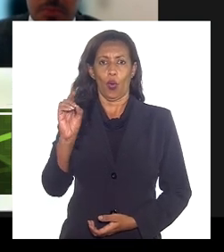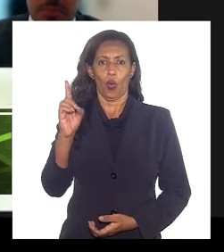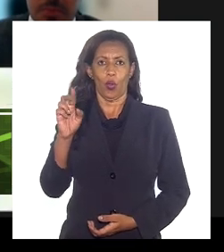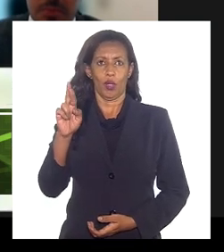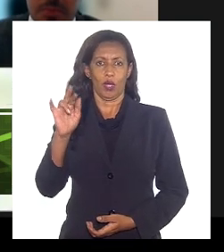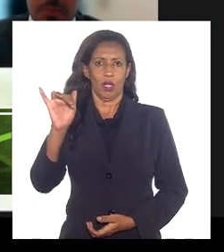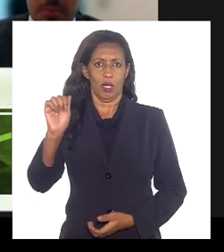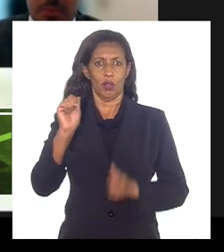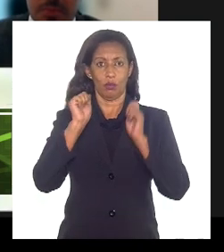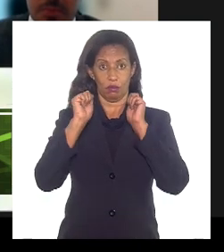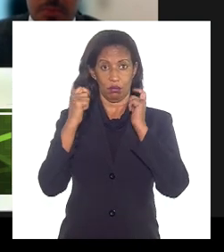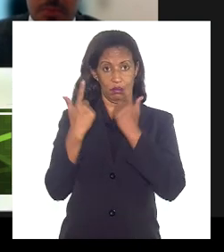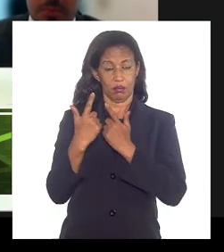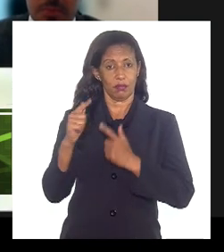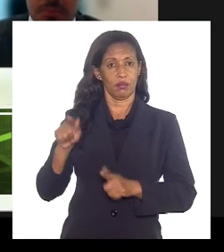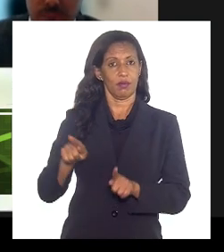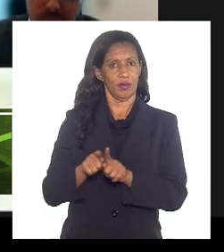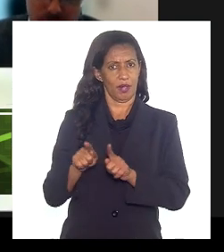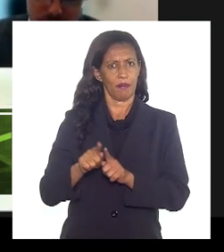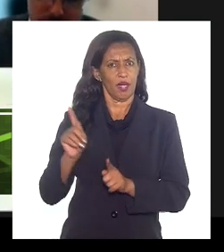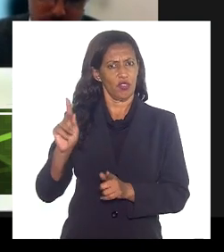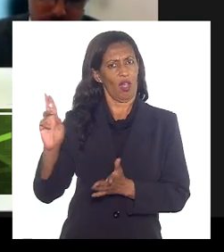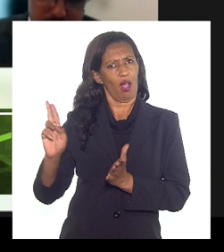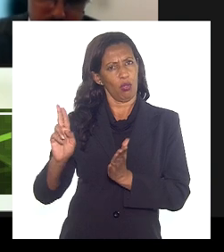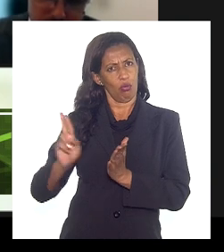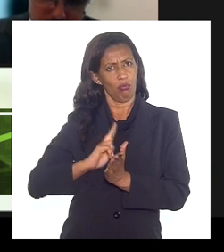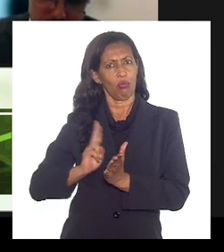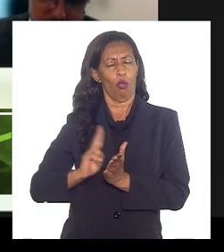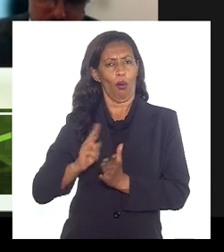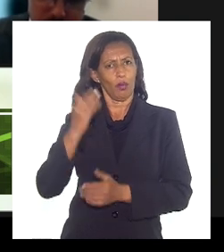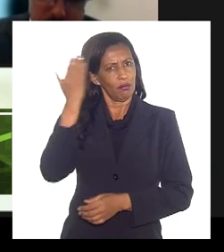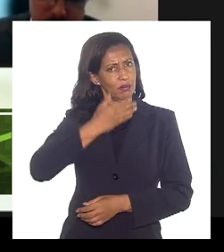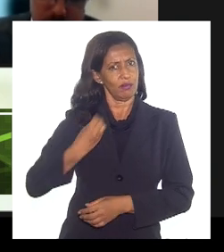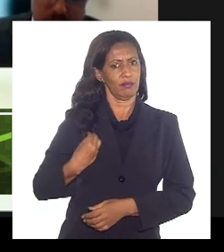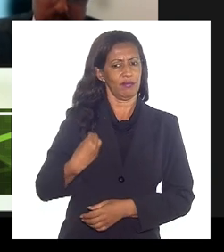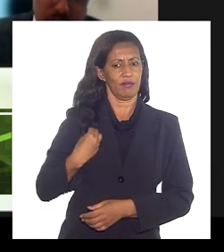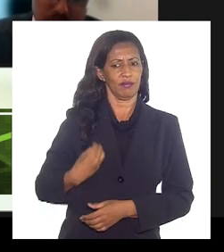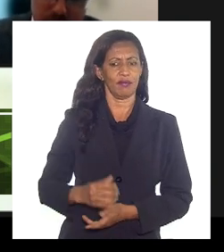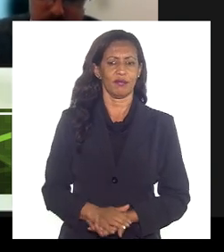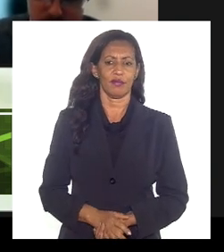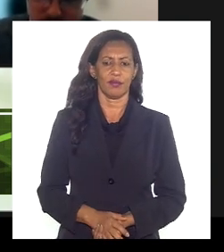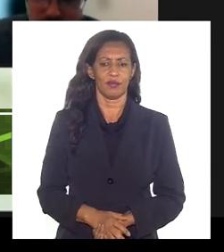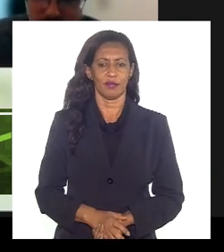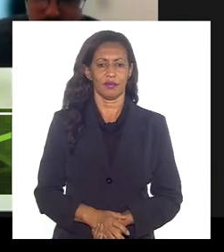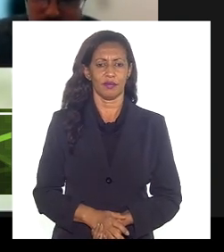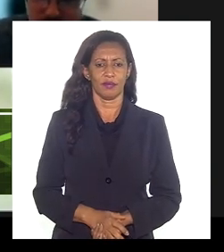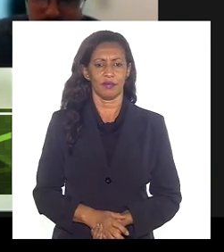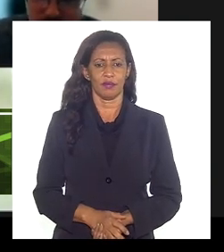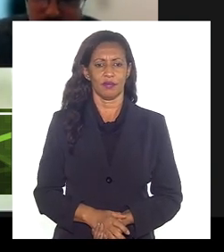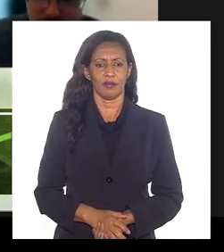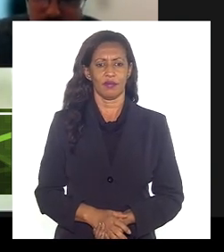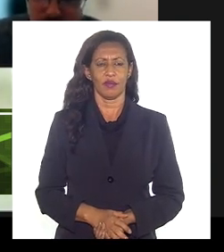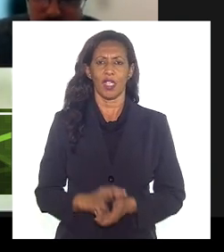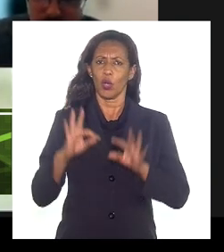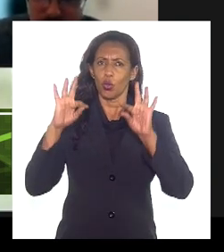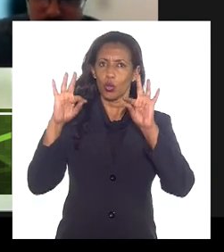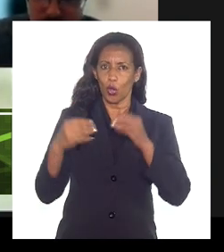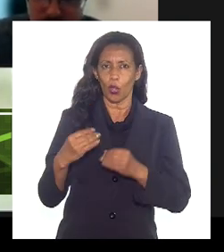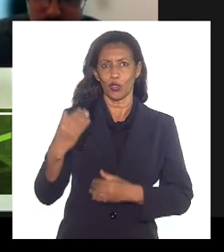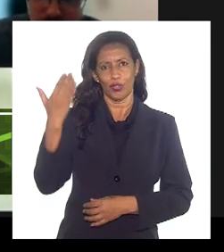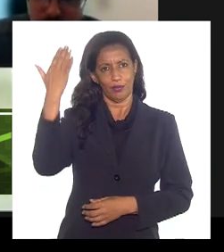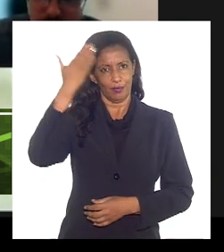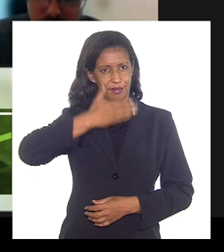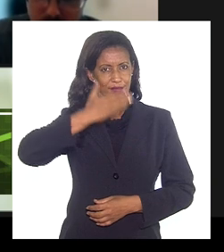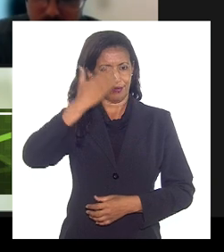Assembleia Legislativa, também já registrou a presença. Então, registrado todas as presenças,